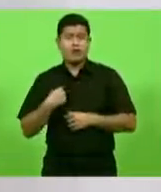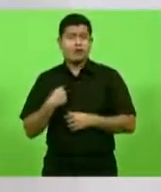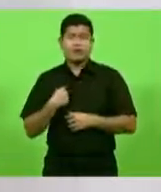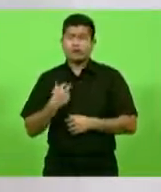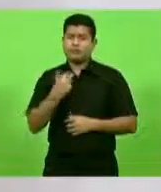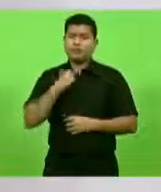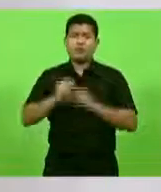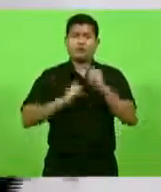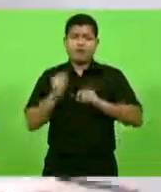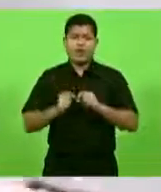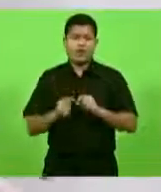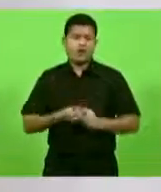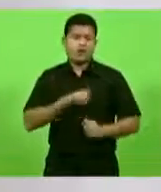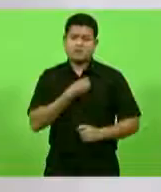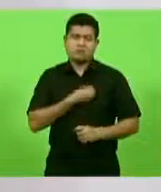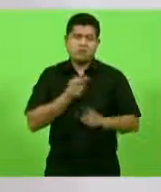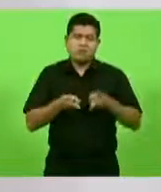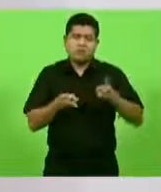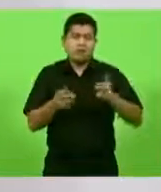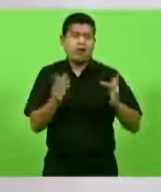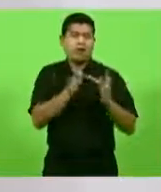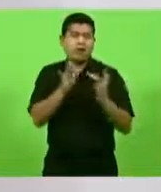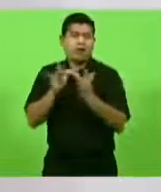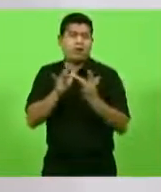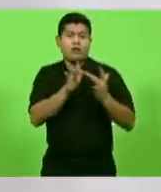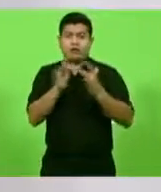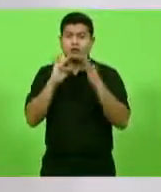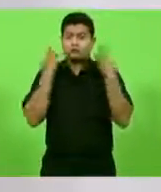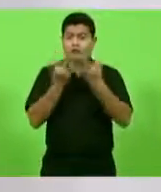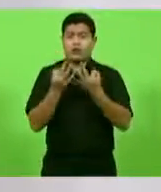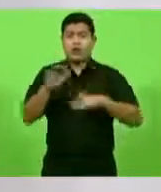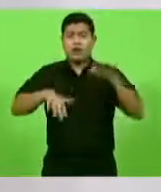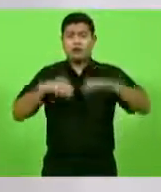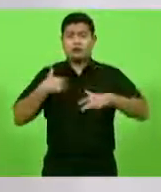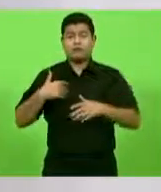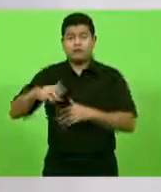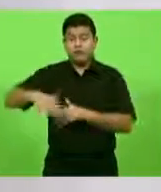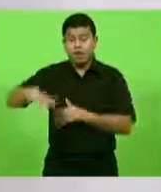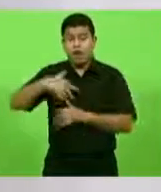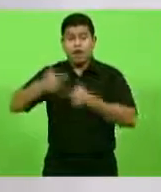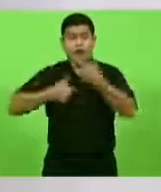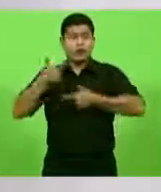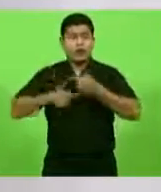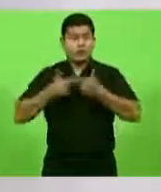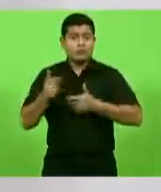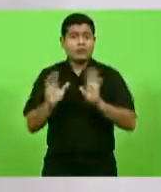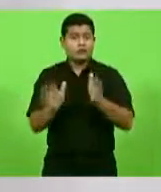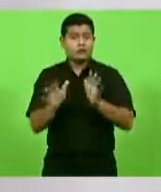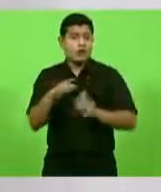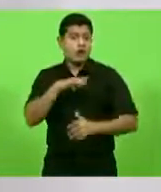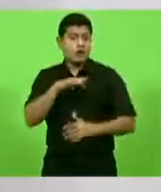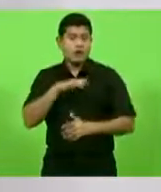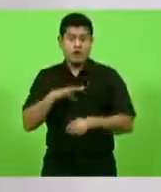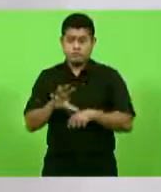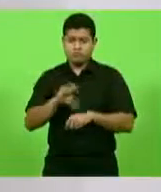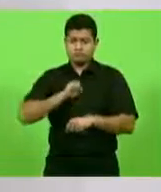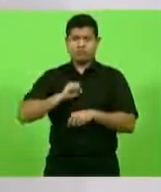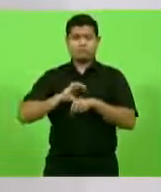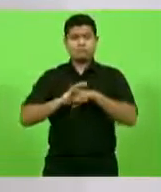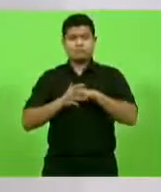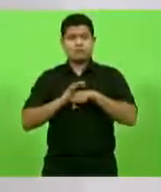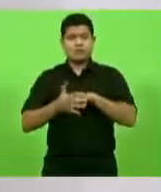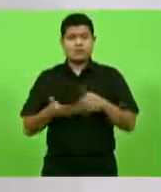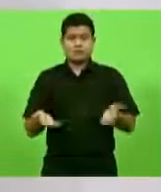familiares, às vezes, no ambiente de trabalho, quando já está com sintomas de Covid, porque